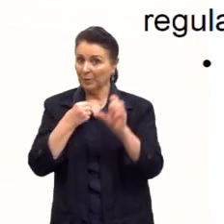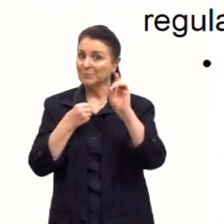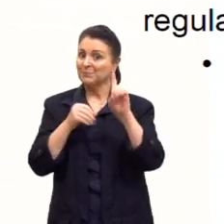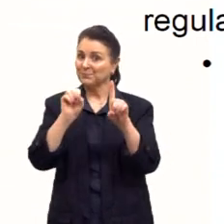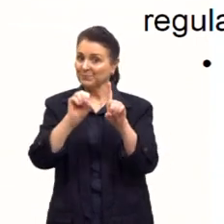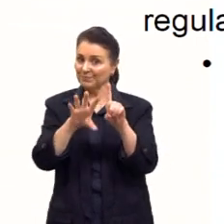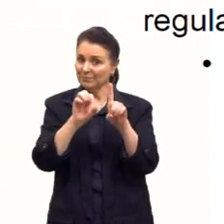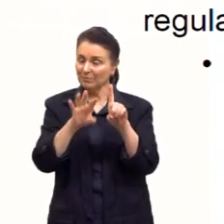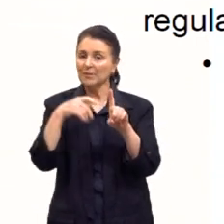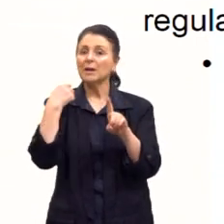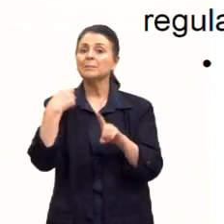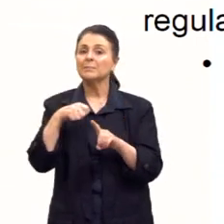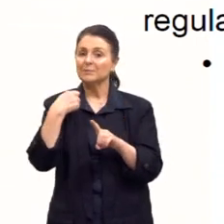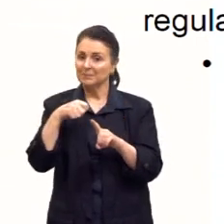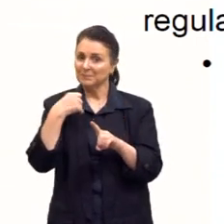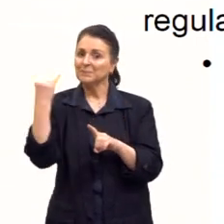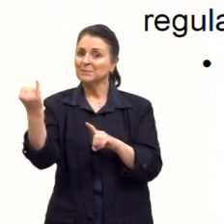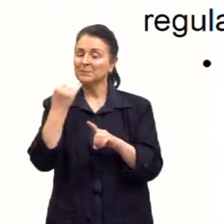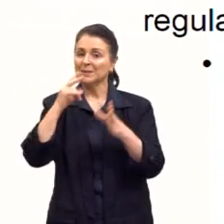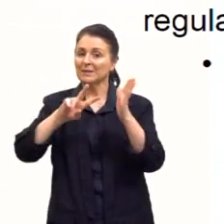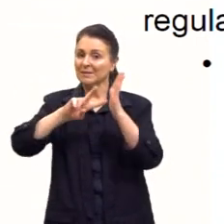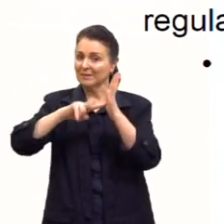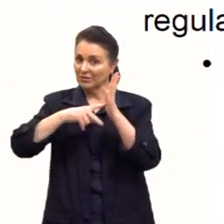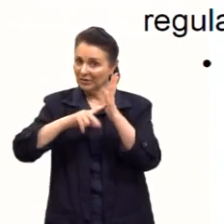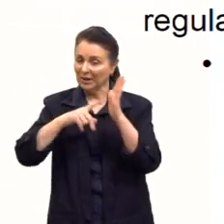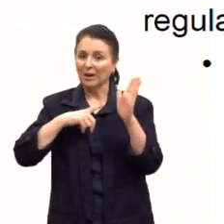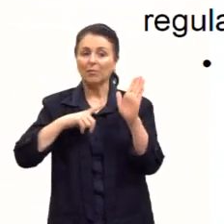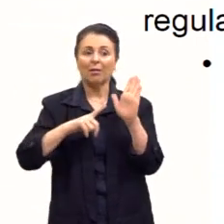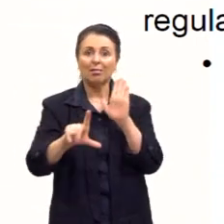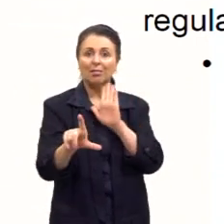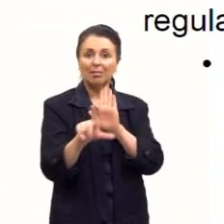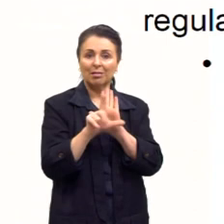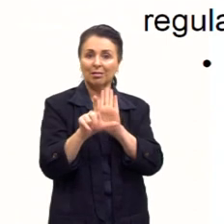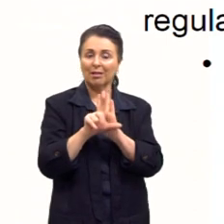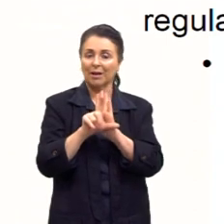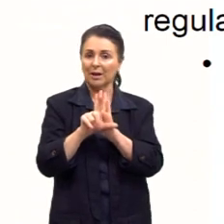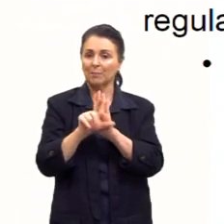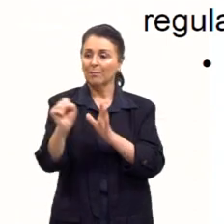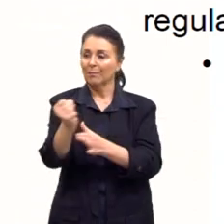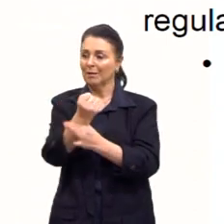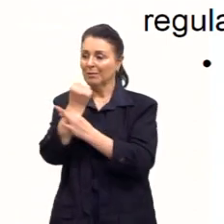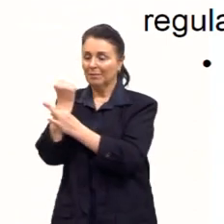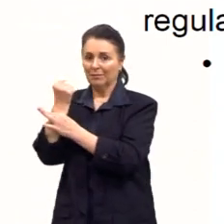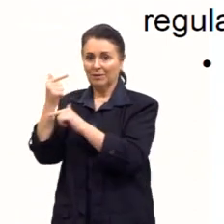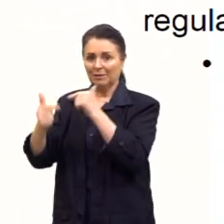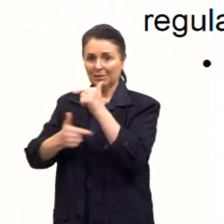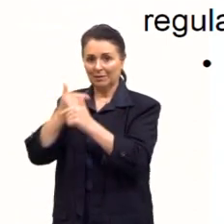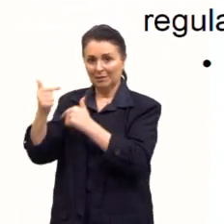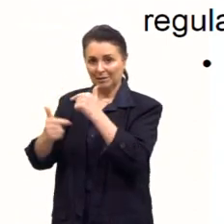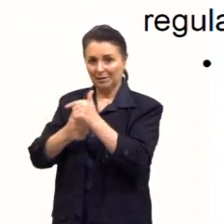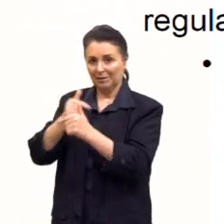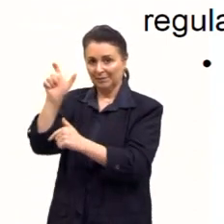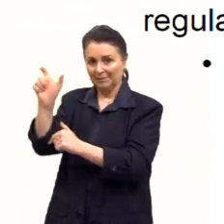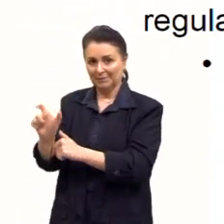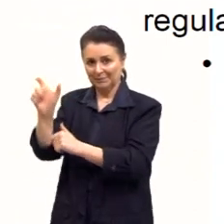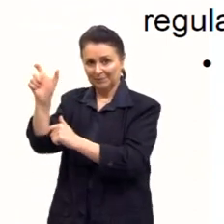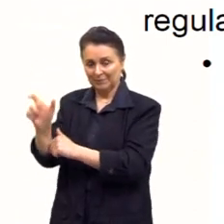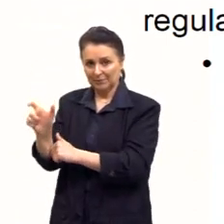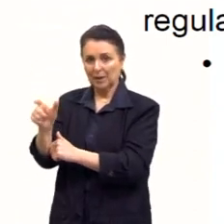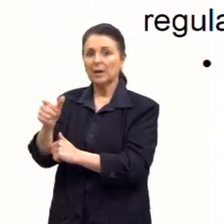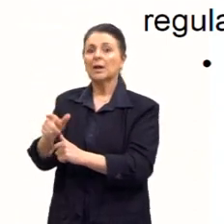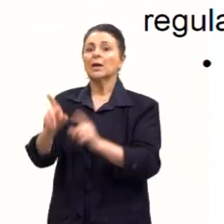sindicato, ter leis que defendessem os trabalhadores, que dessem o mínimo de dignidade, um salário mínimo para eles.